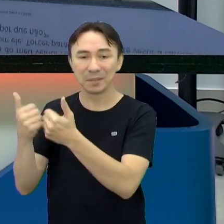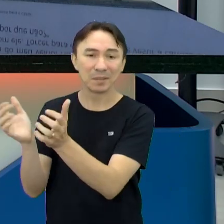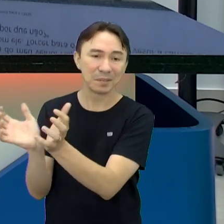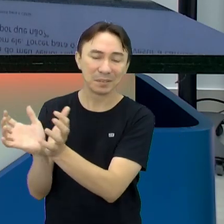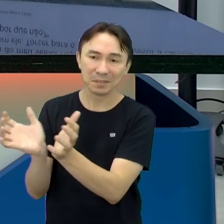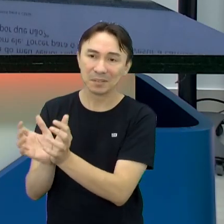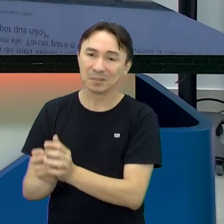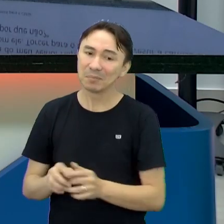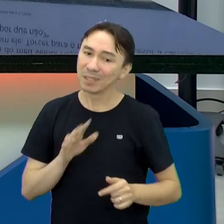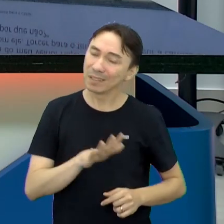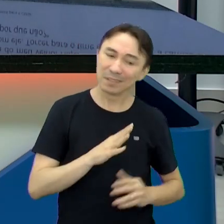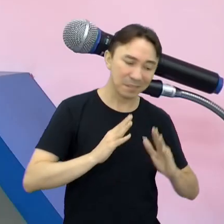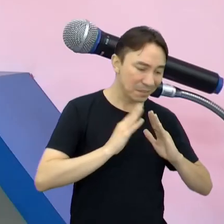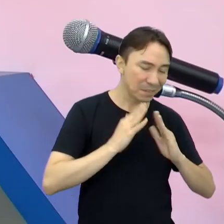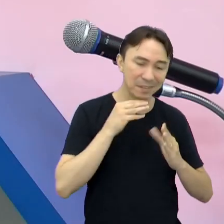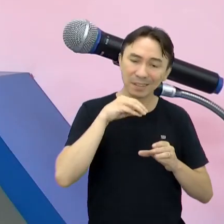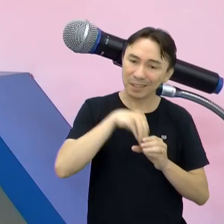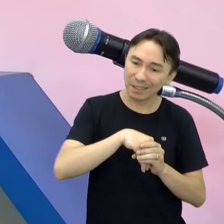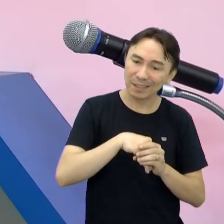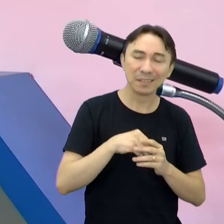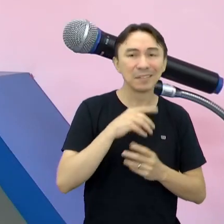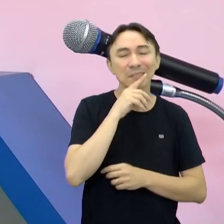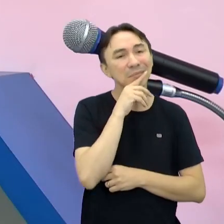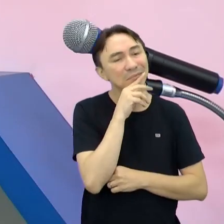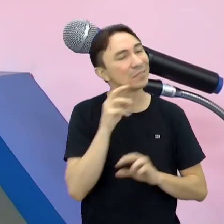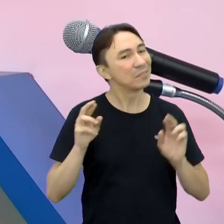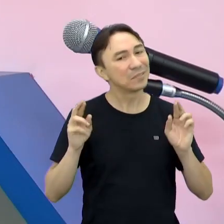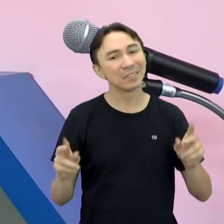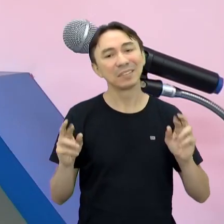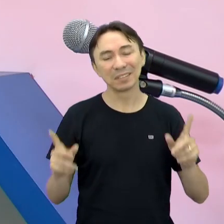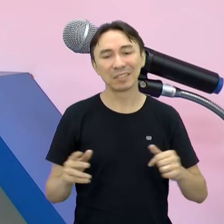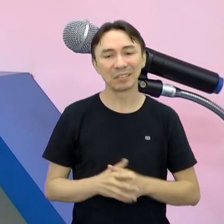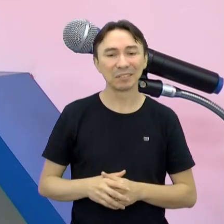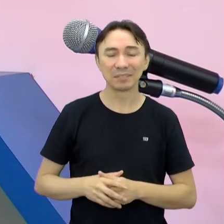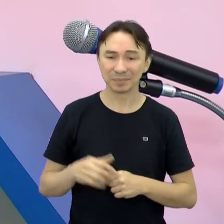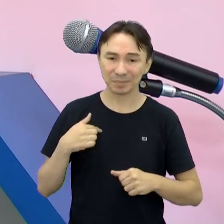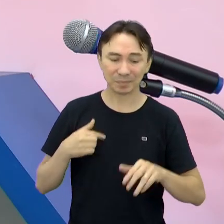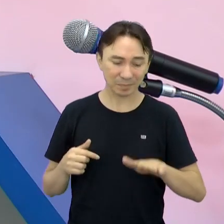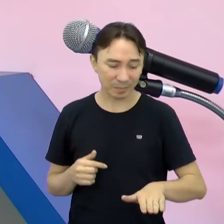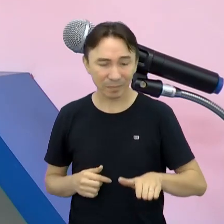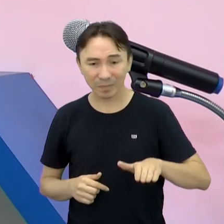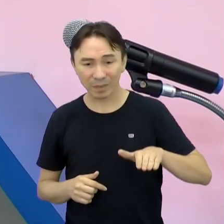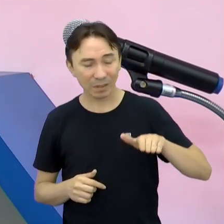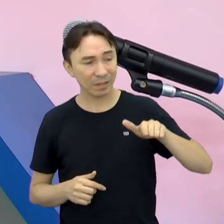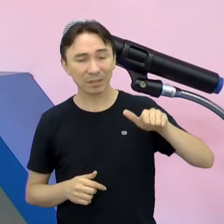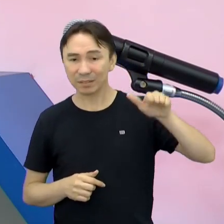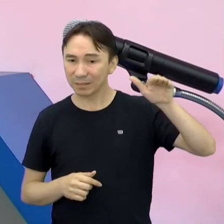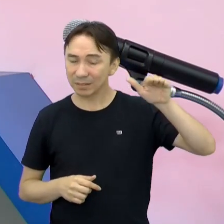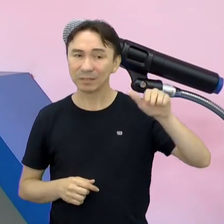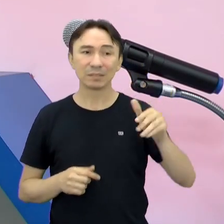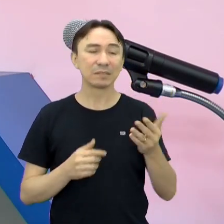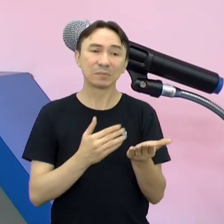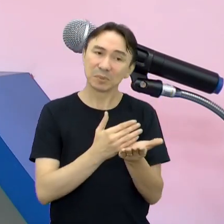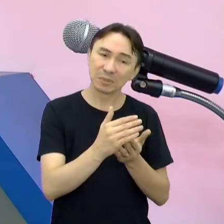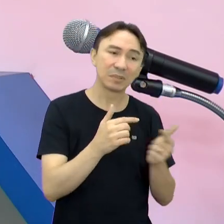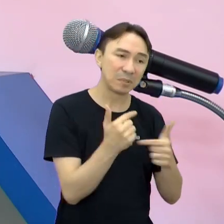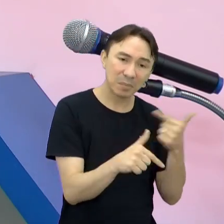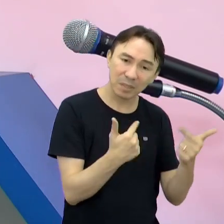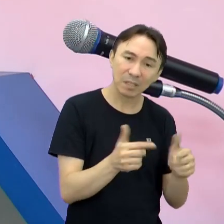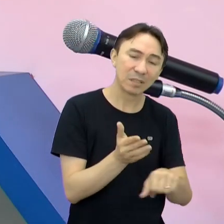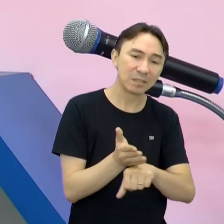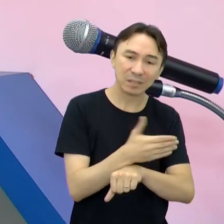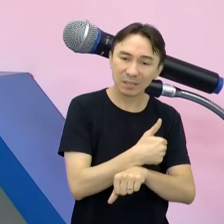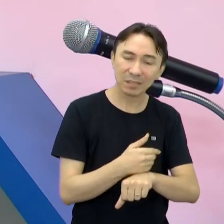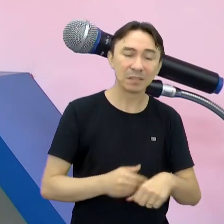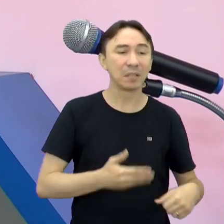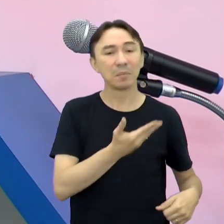Um jogo ser né E aí a gente vai crescendo No meu caso Eu fui crescendo E eu comecei a trabalhar muito cedo Então já comecei a ter Aquela companhia dos